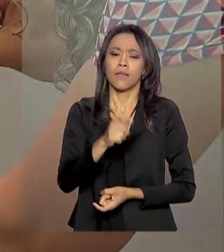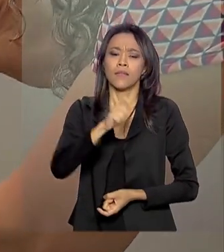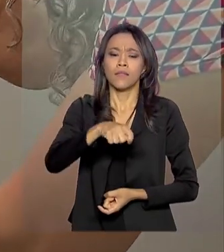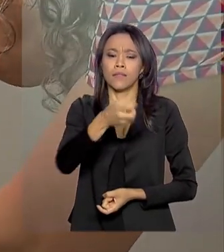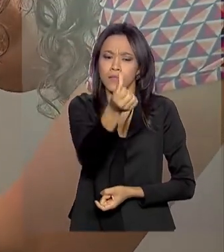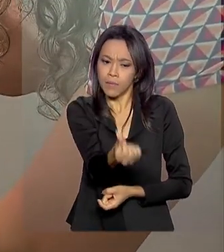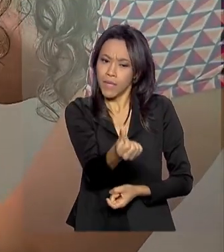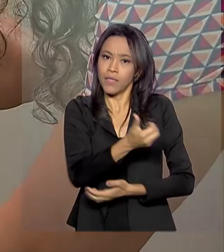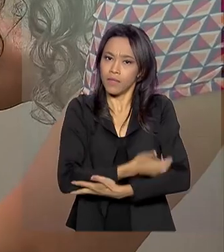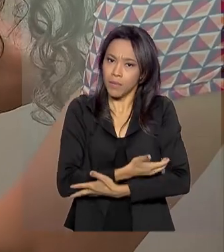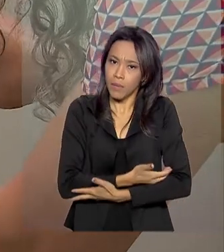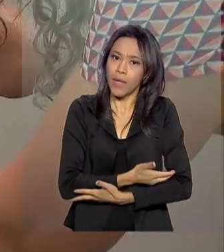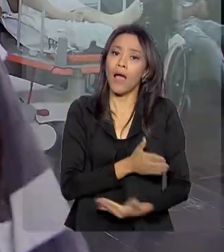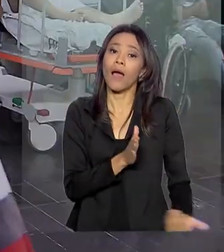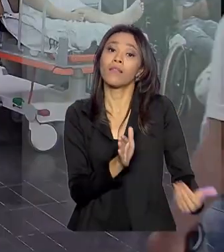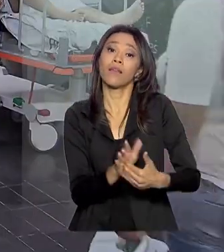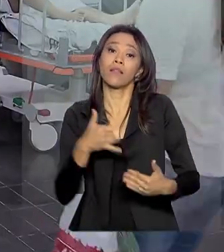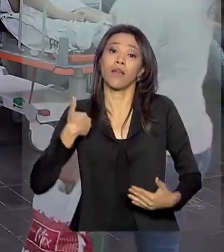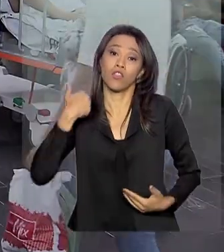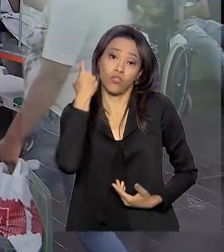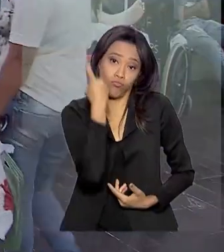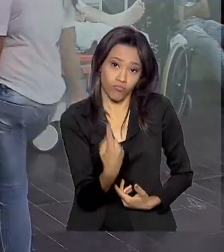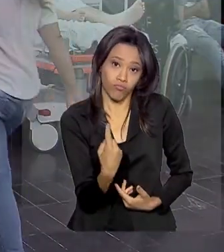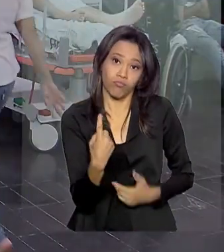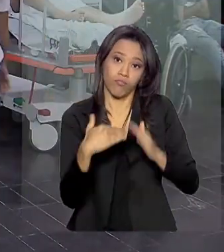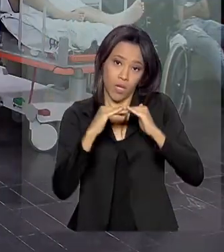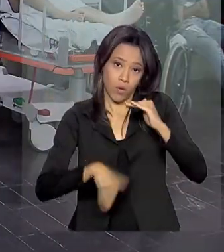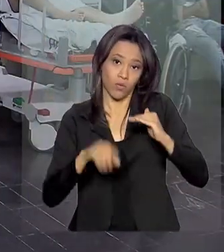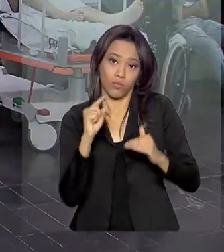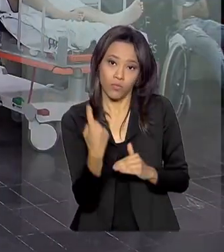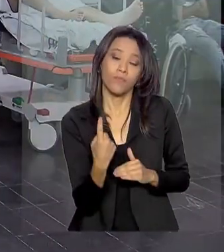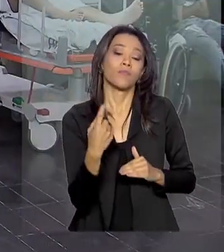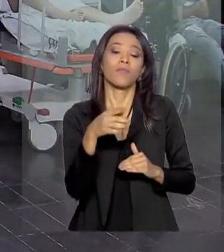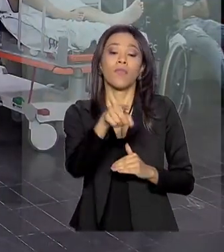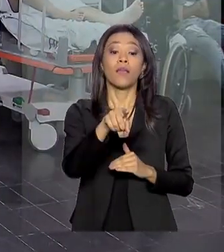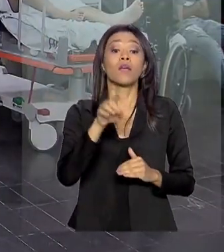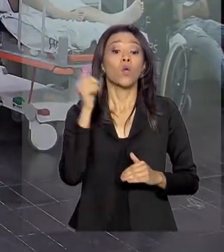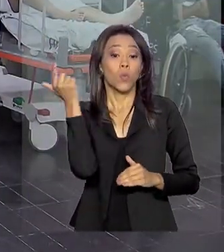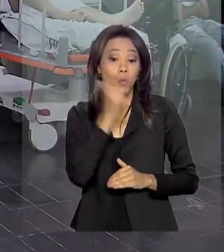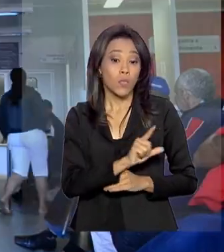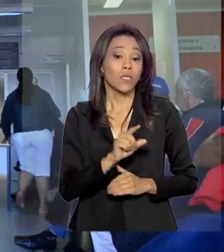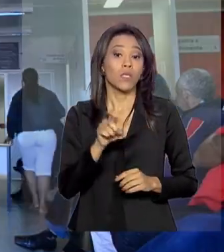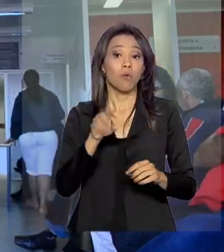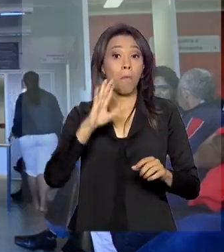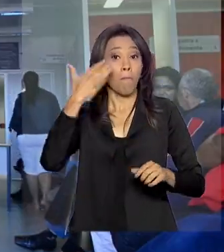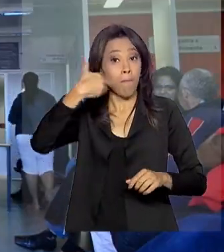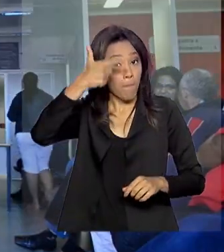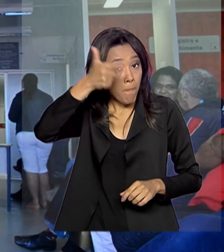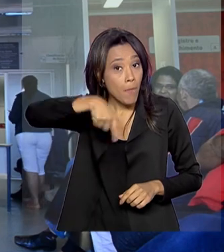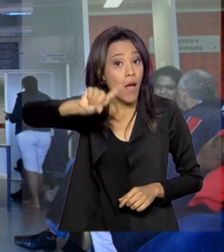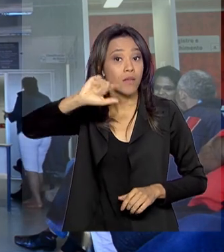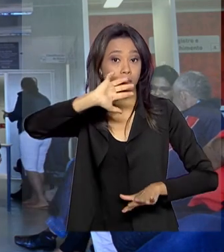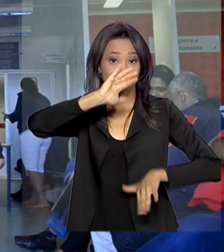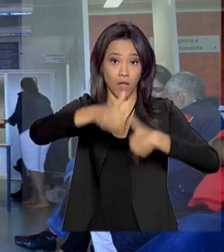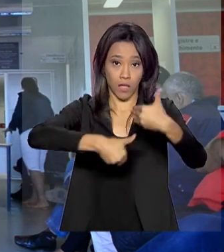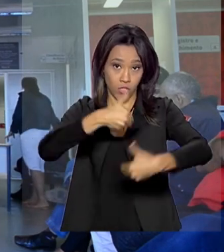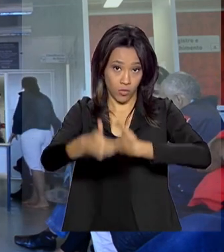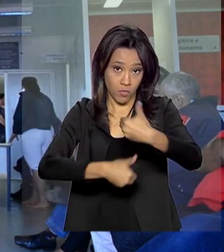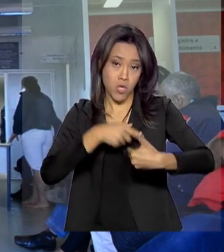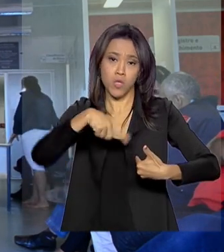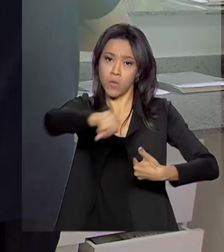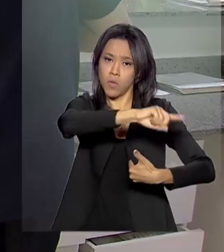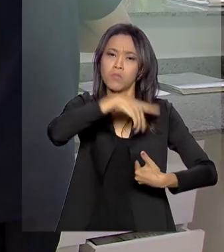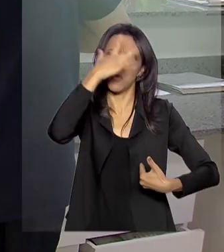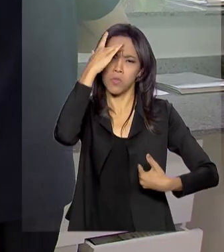meses a menores de um ano. Funcionamento ampliado na rede pública de saúde. Agora, o usuário pode buscar